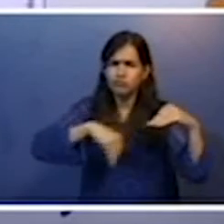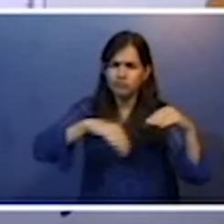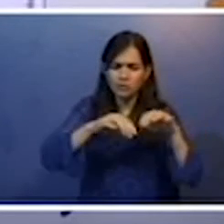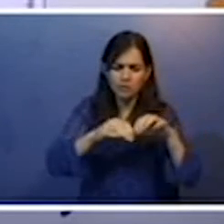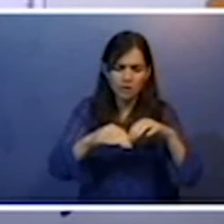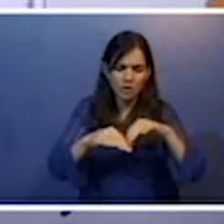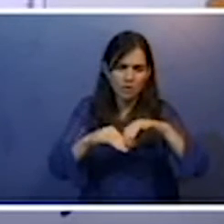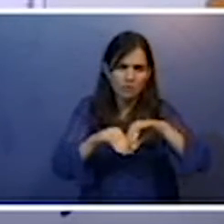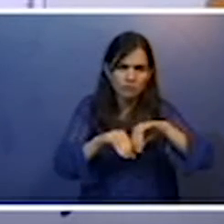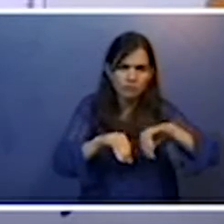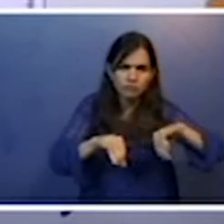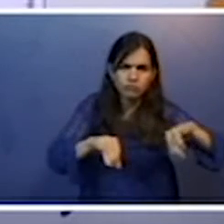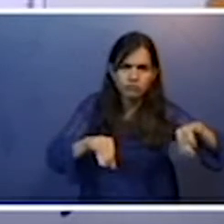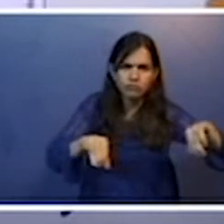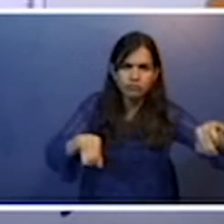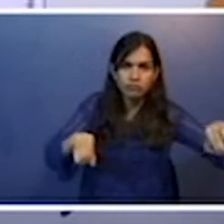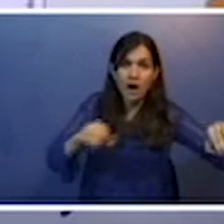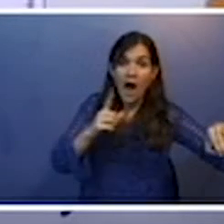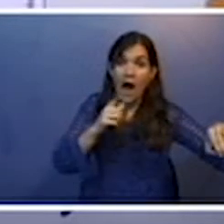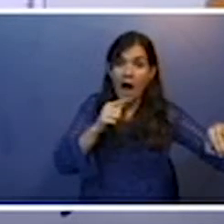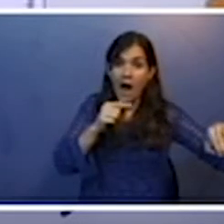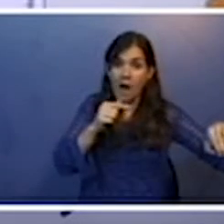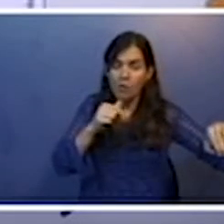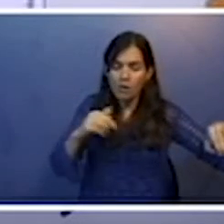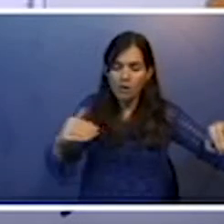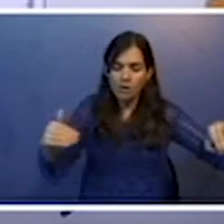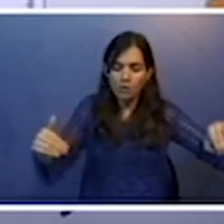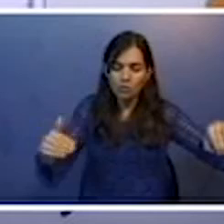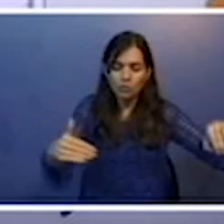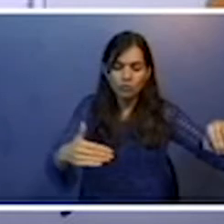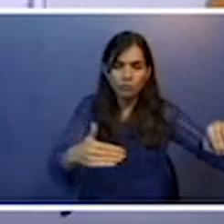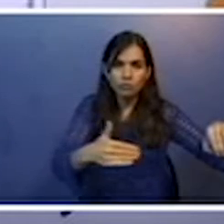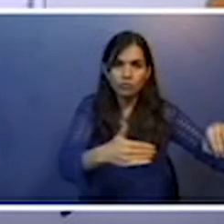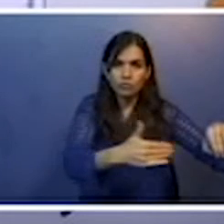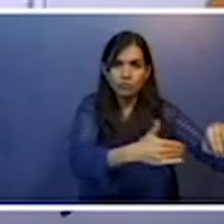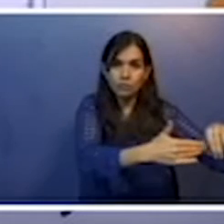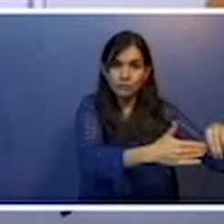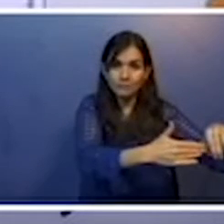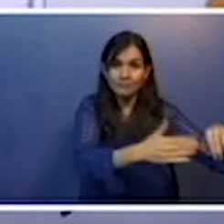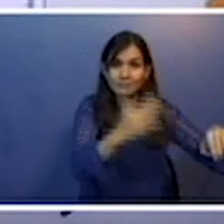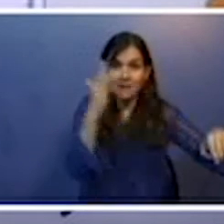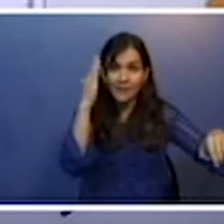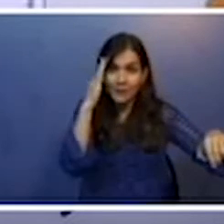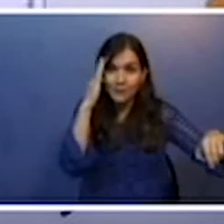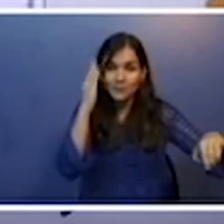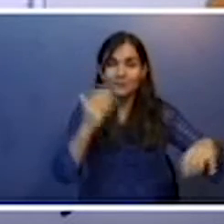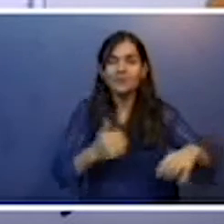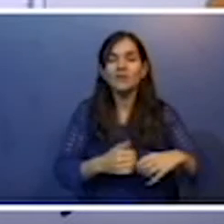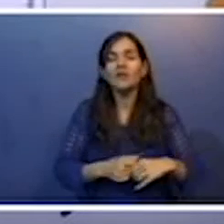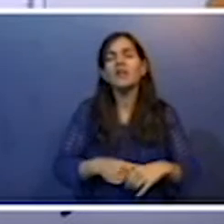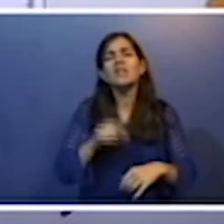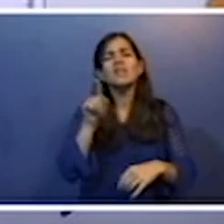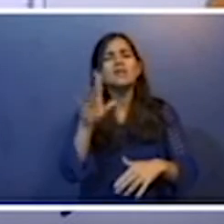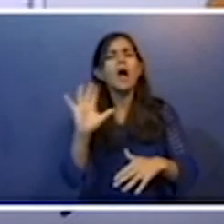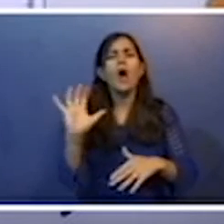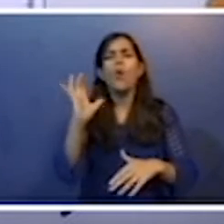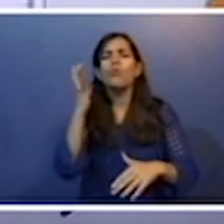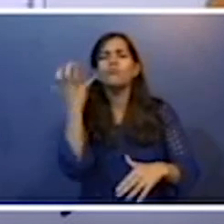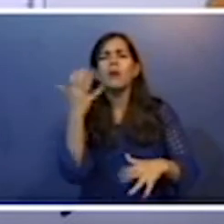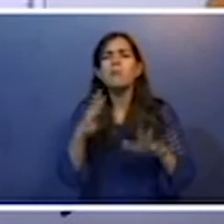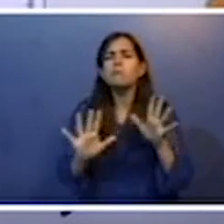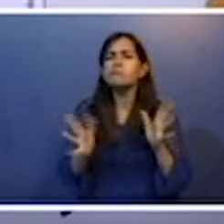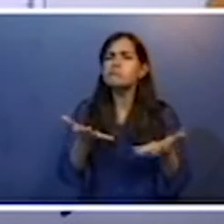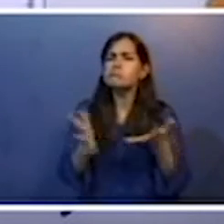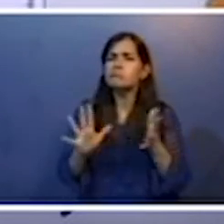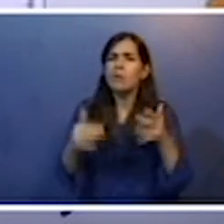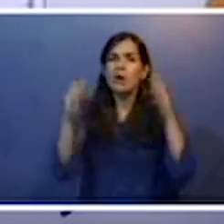terra e depois jogar água, ela vai correr como se fosse um rio, certo? Isso acontece mais ou menos